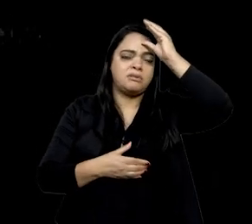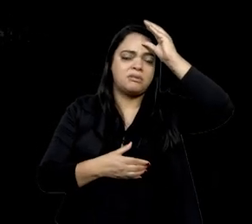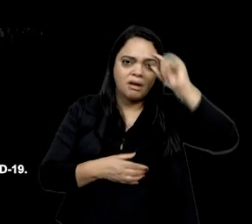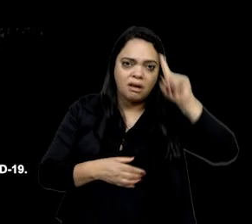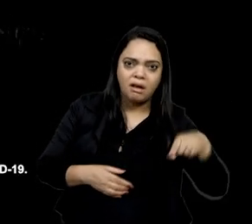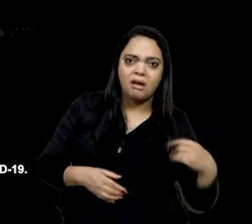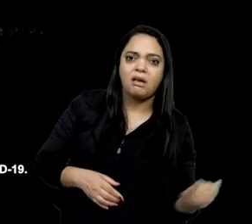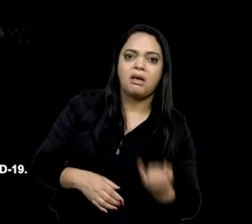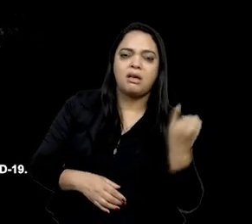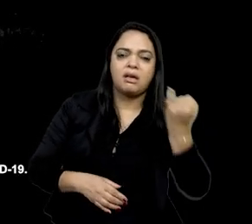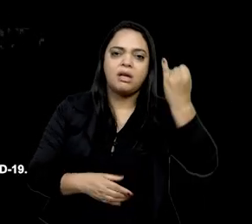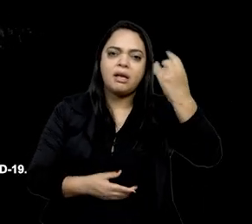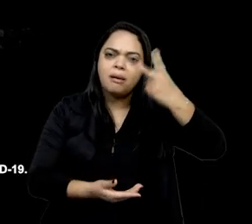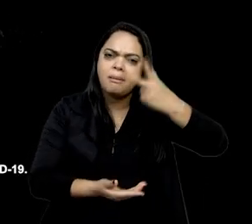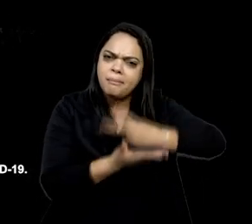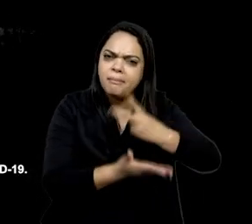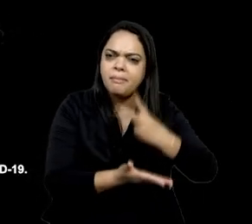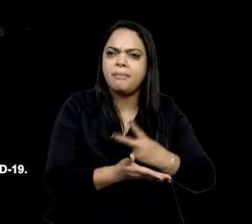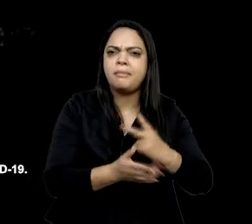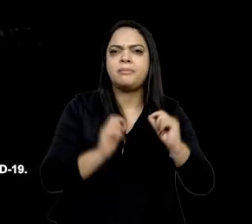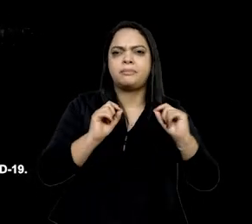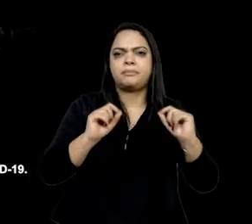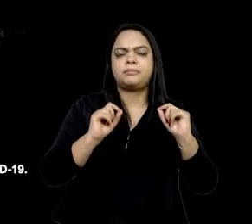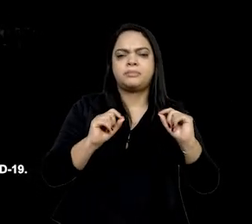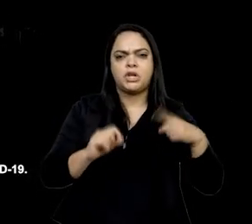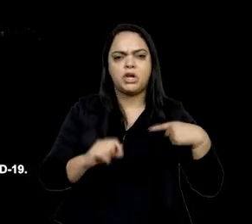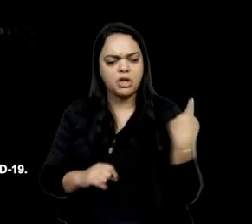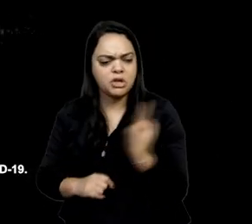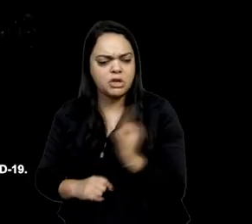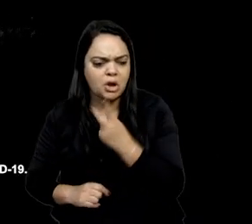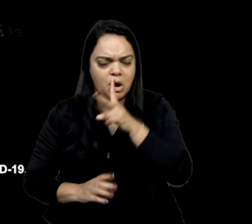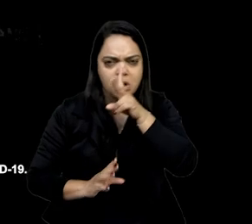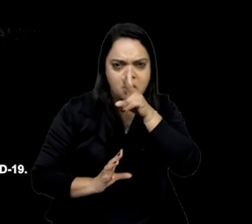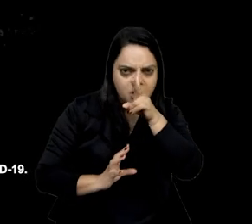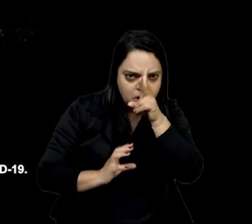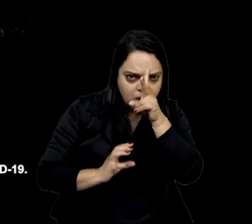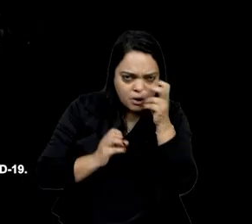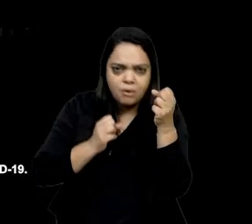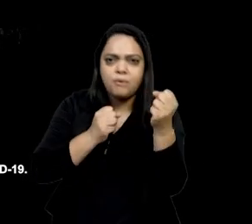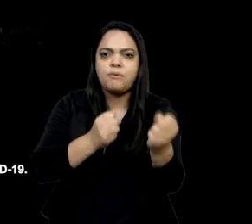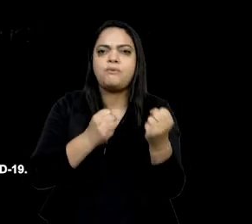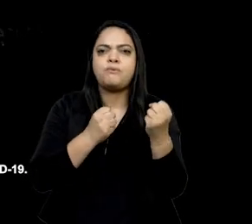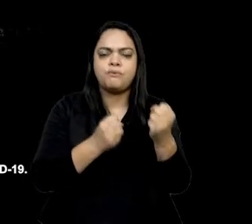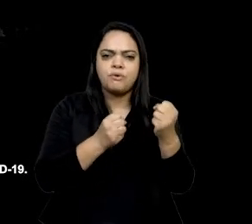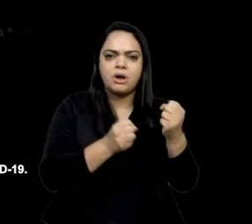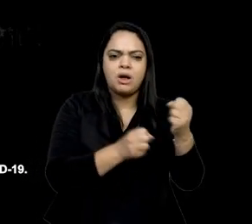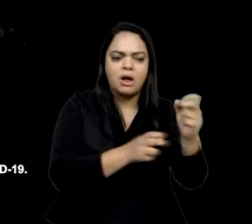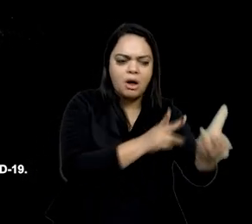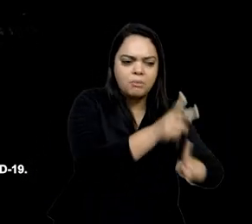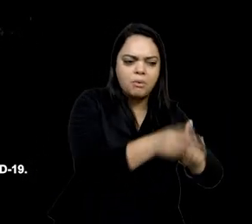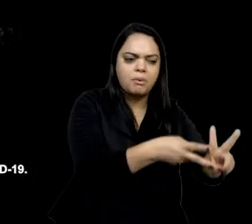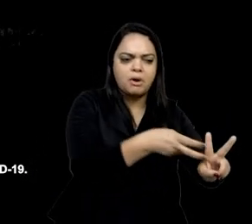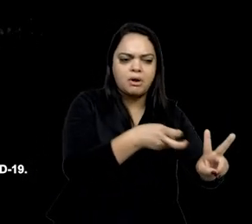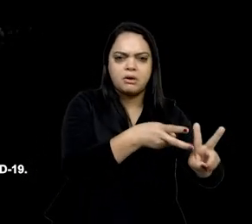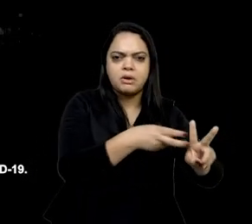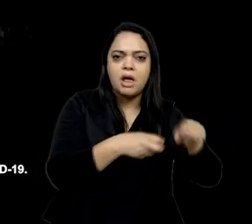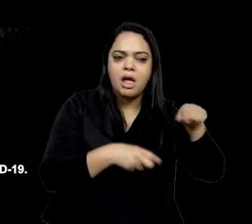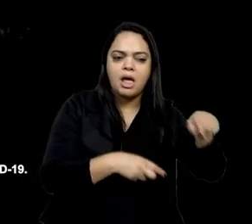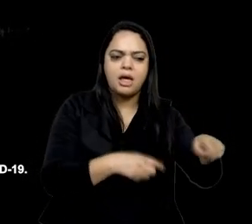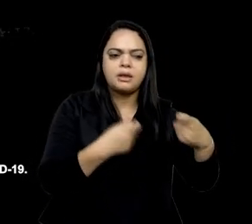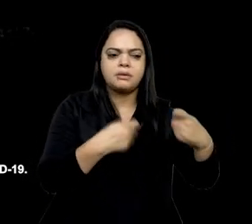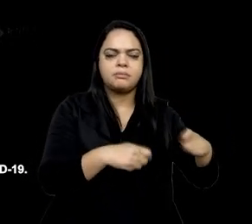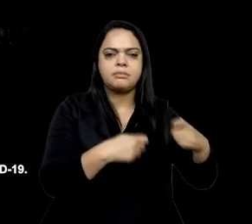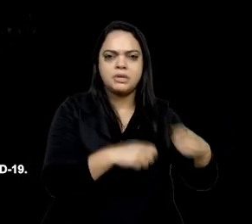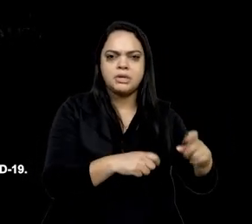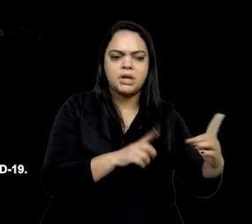mesmo que a gente fortaleça essas campanhas dos indígenas para que eles tenham um atendimento específico em relação